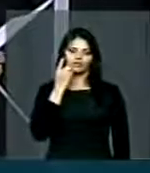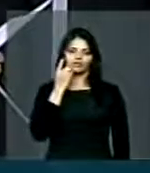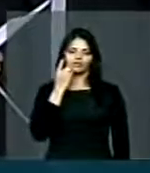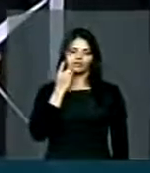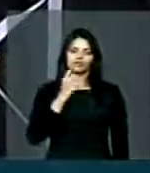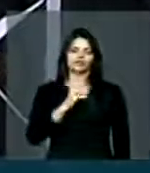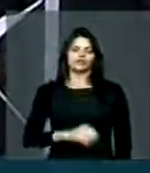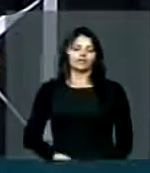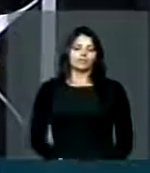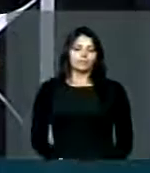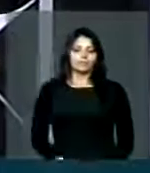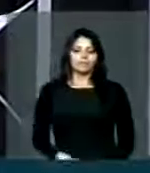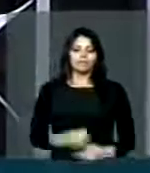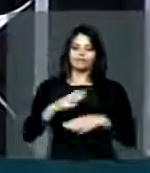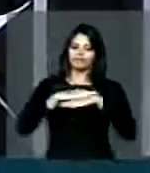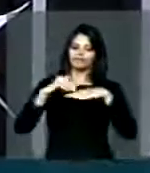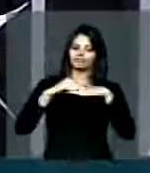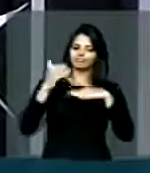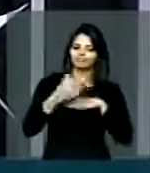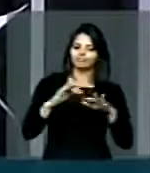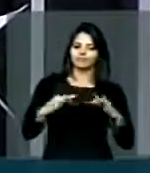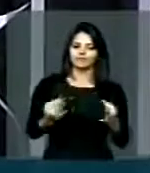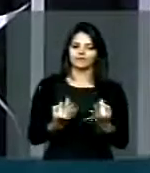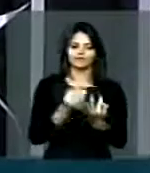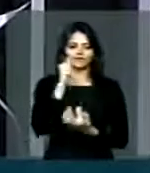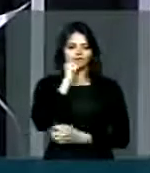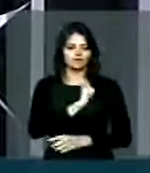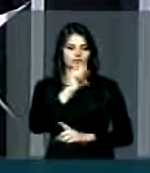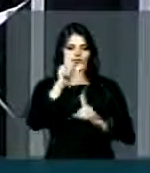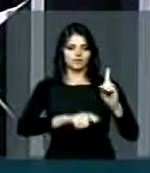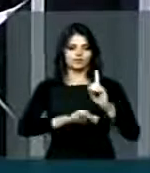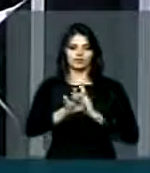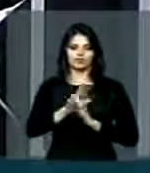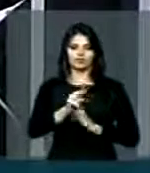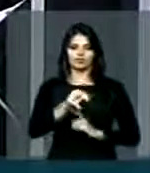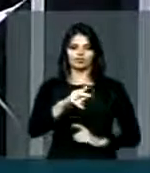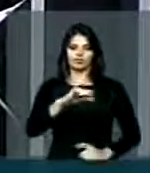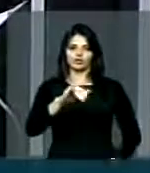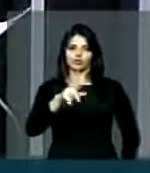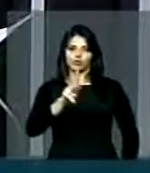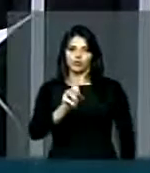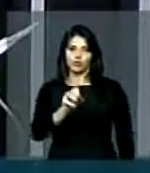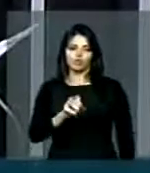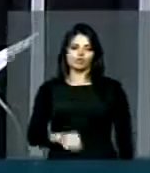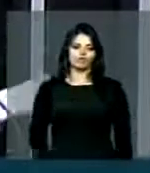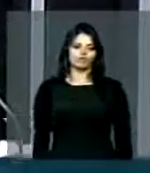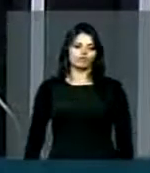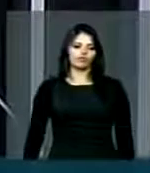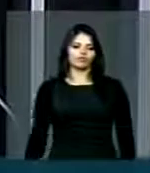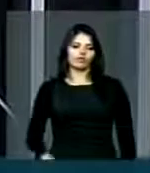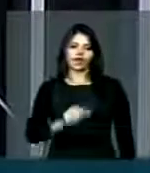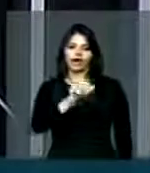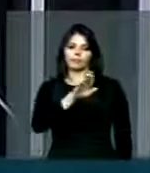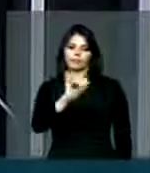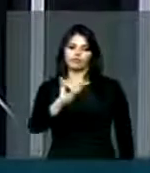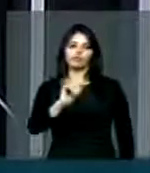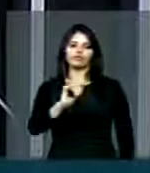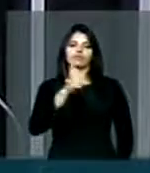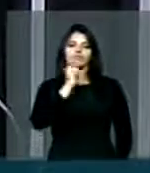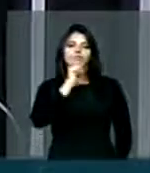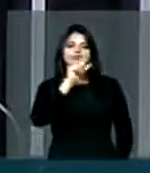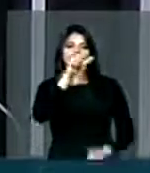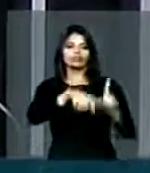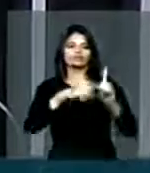as nossas condolências à família da senhora Fumico Abe e mãe do